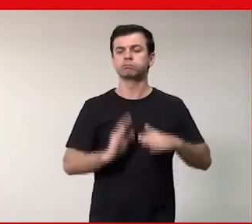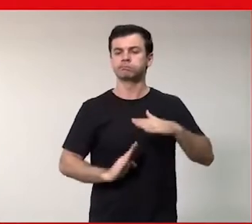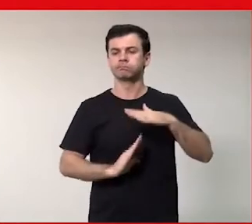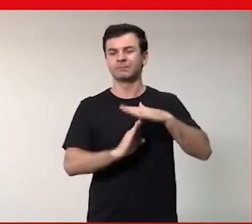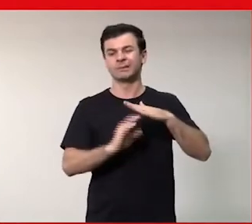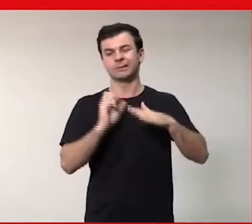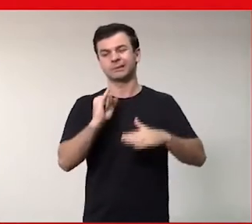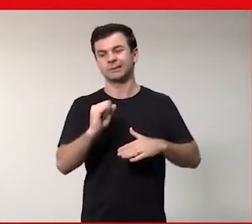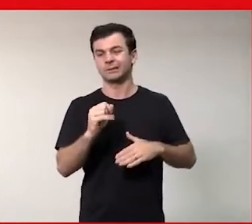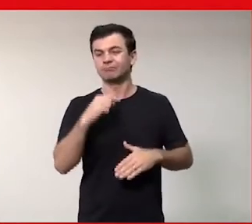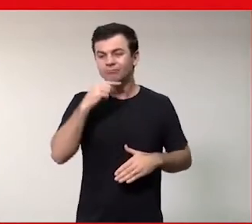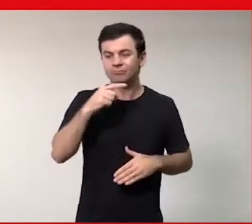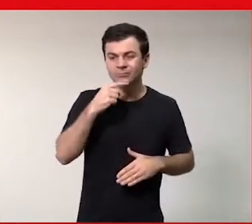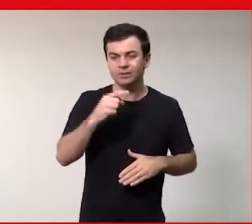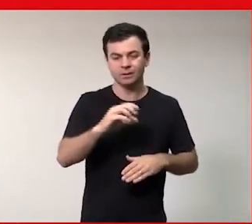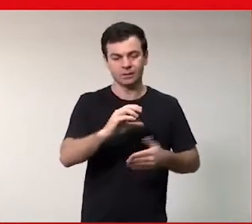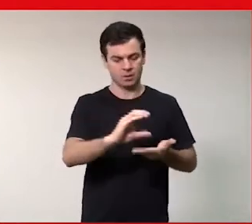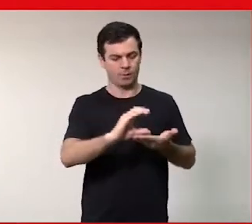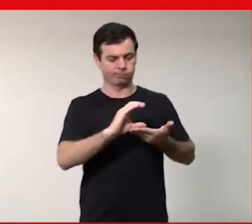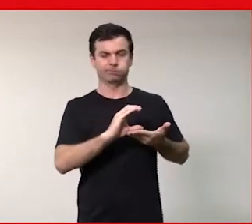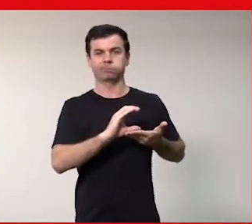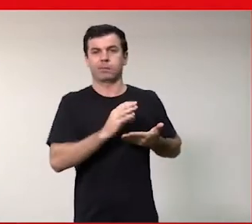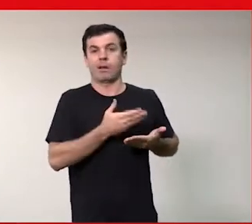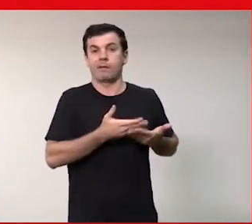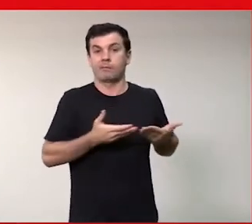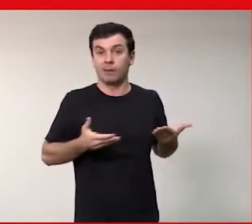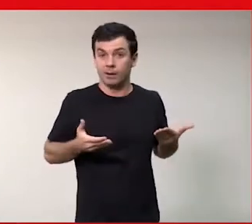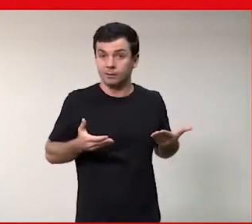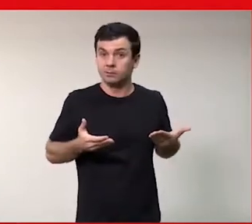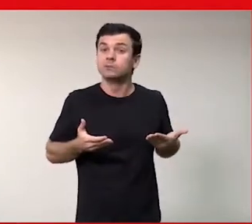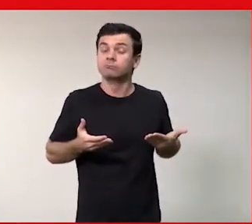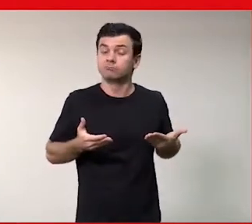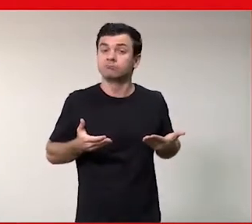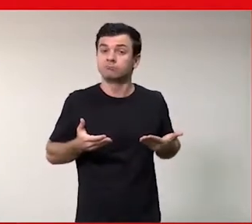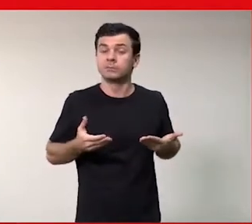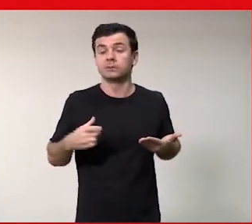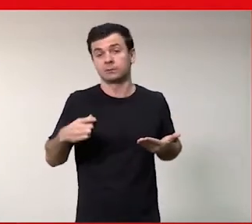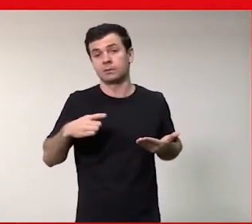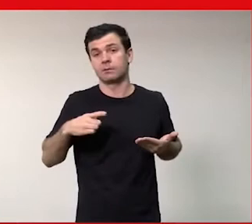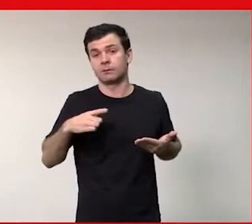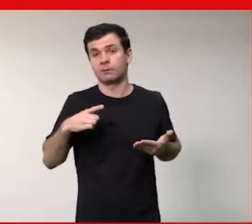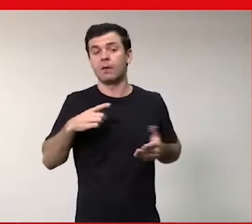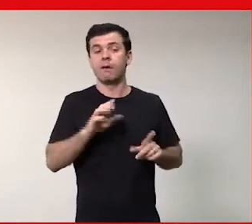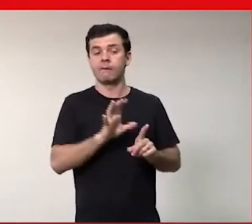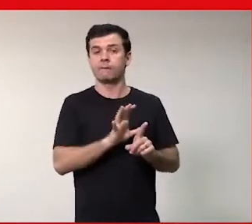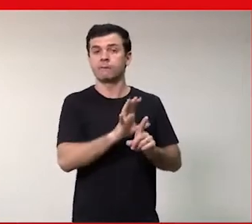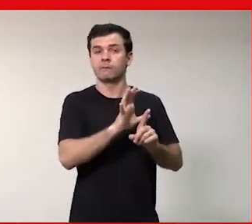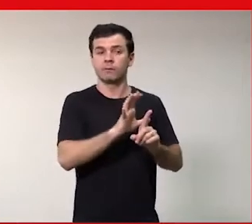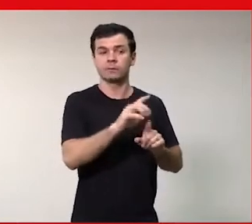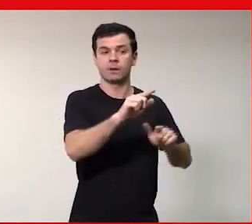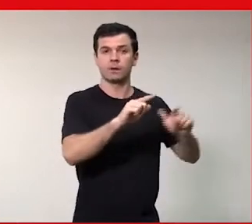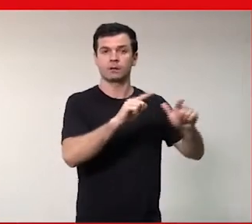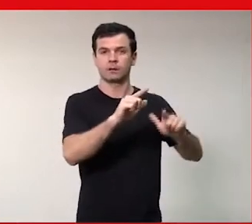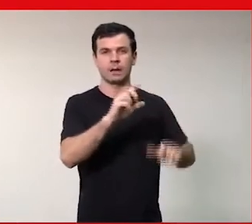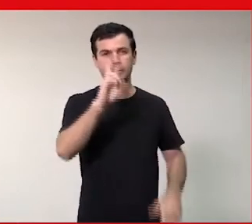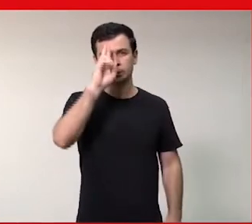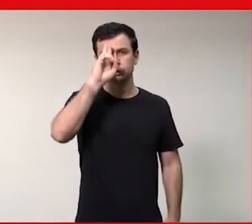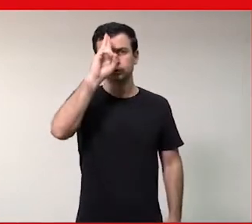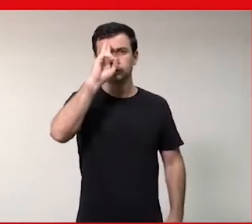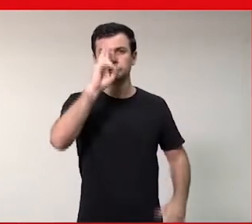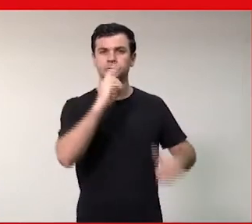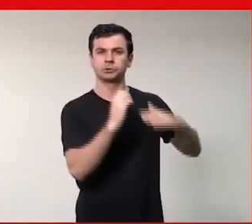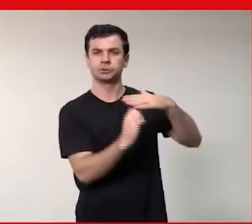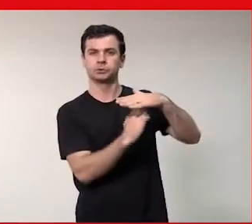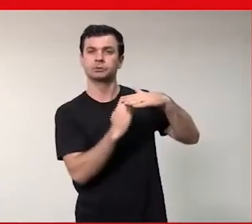parte do meu bônus. É tão simples quanto isso, isso influencia todos os executivos da maior parte das indústrias e